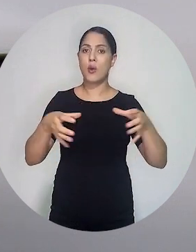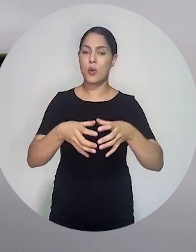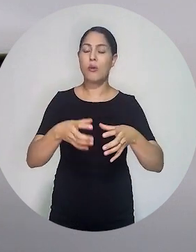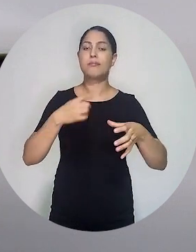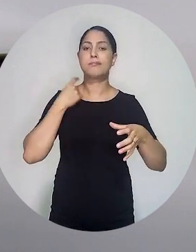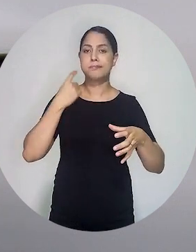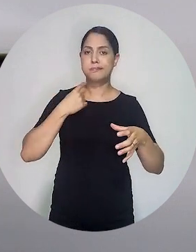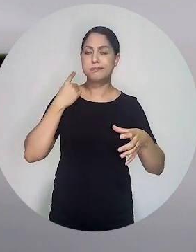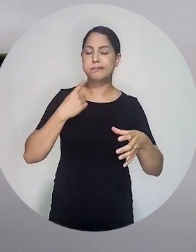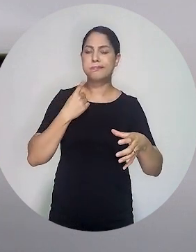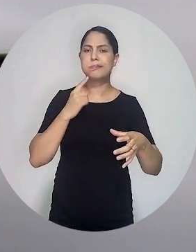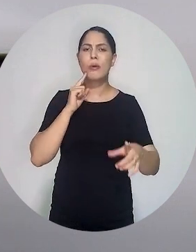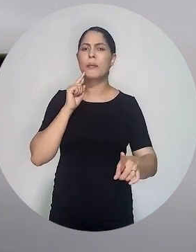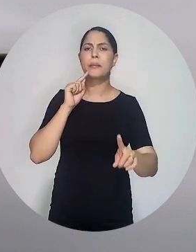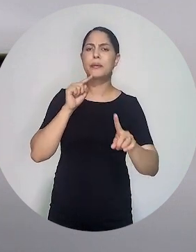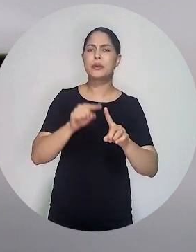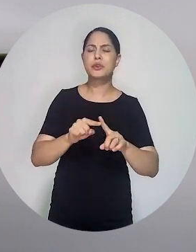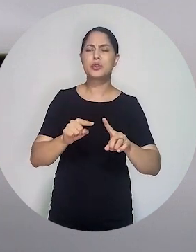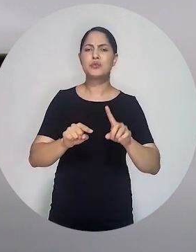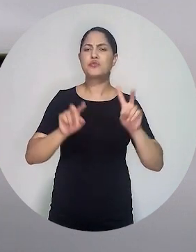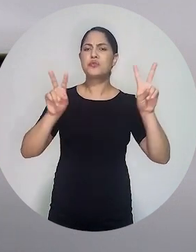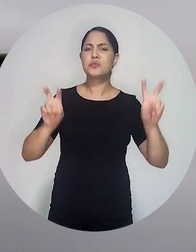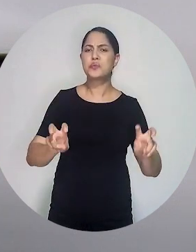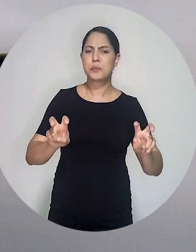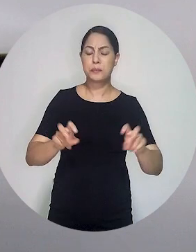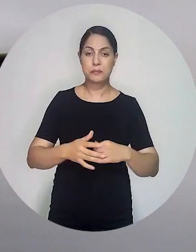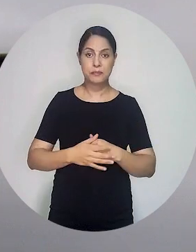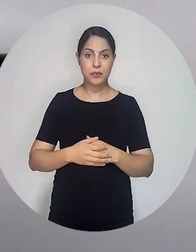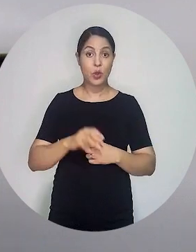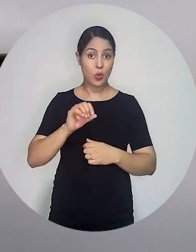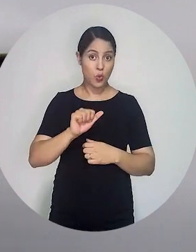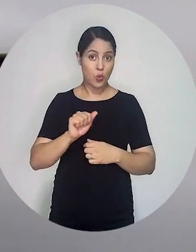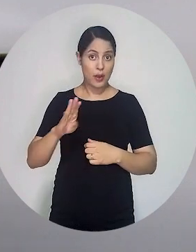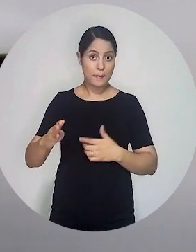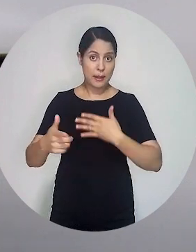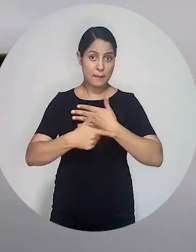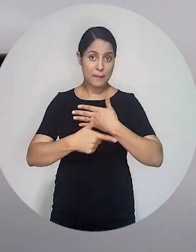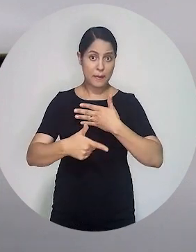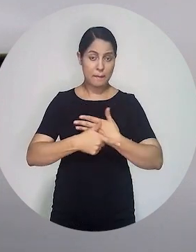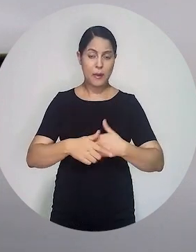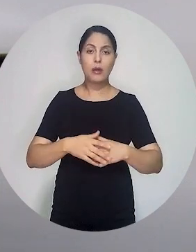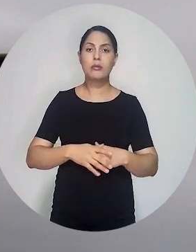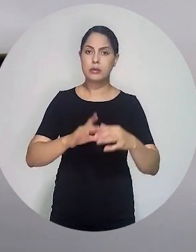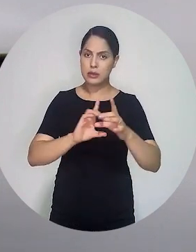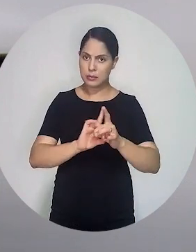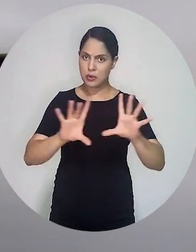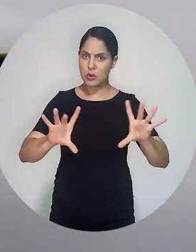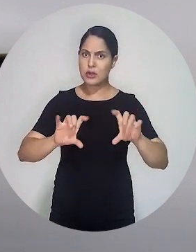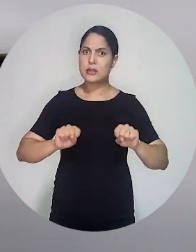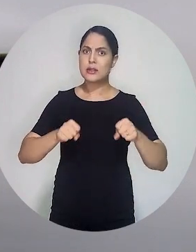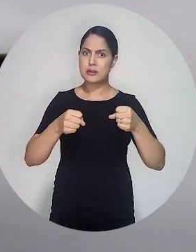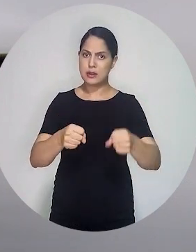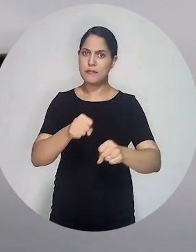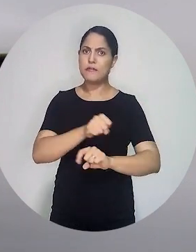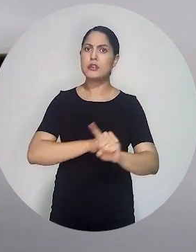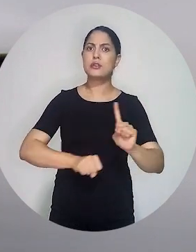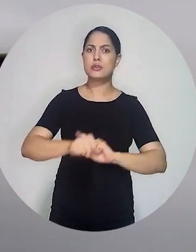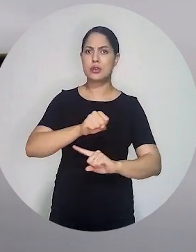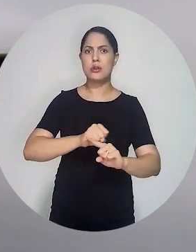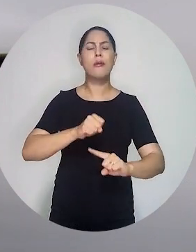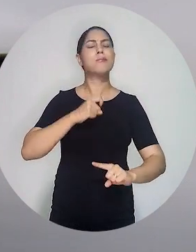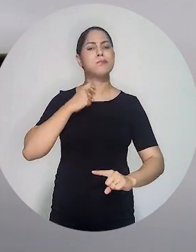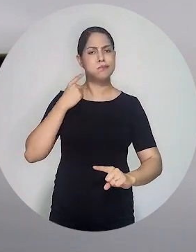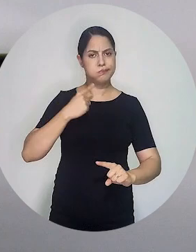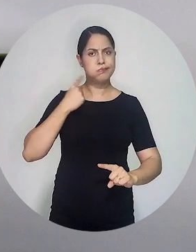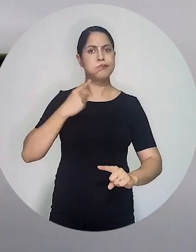Estudos das Sociedades de Advogados. O tema do encontro foi o papel da OAB na defesa da advocacia e